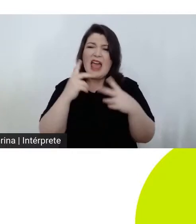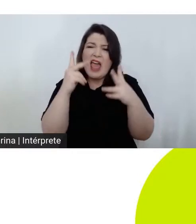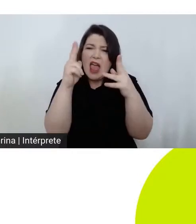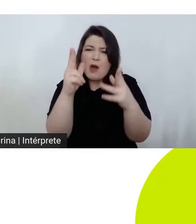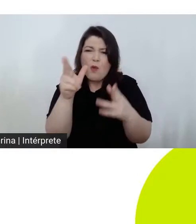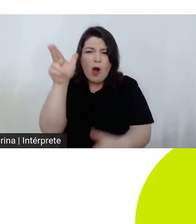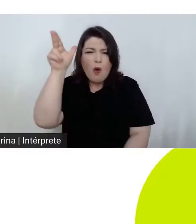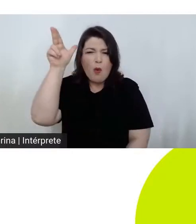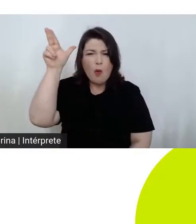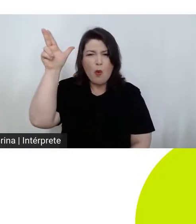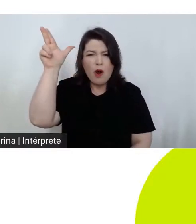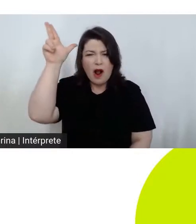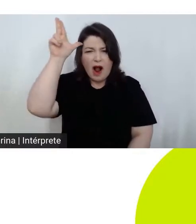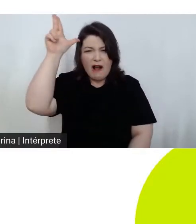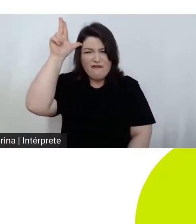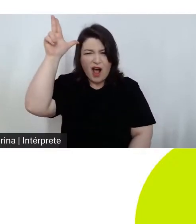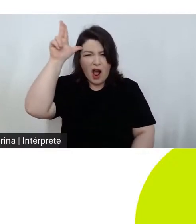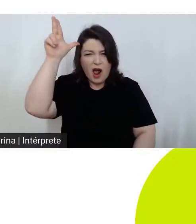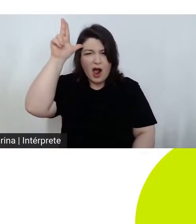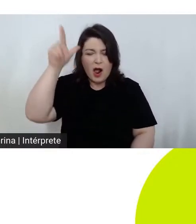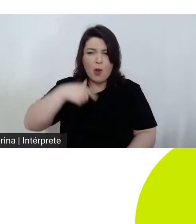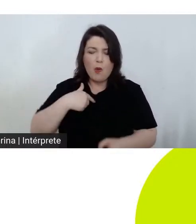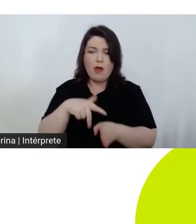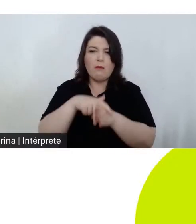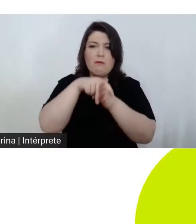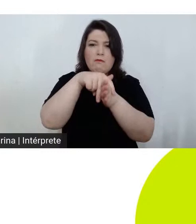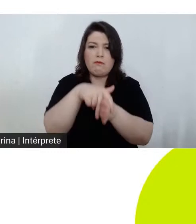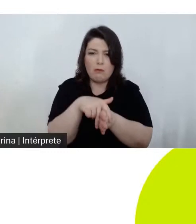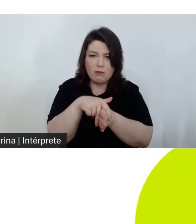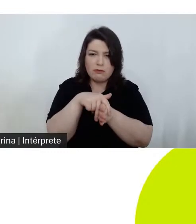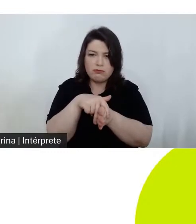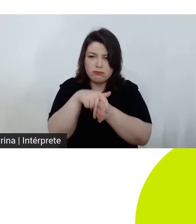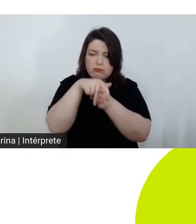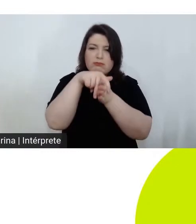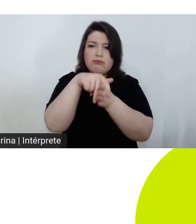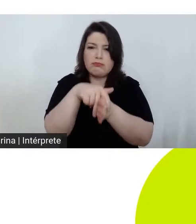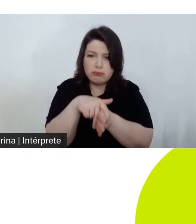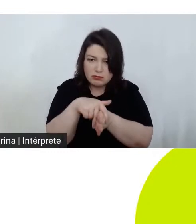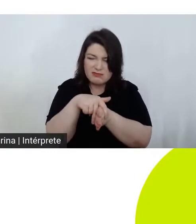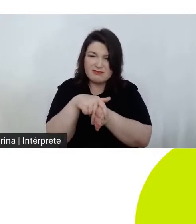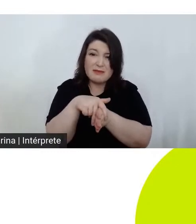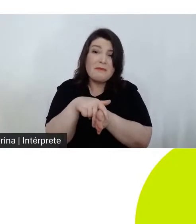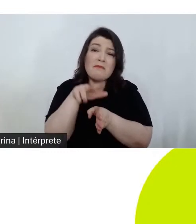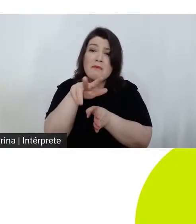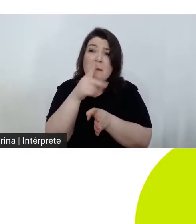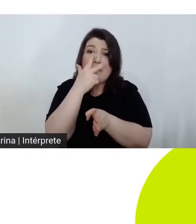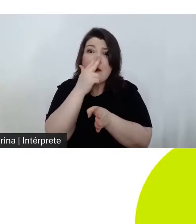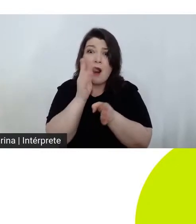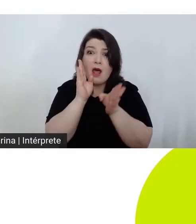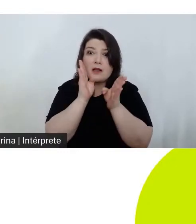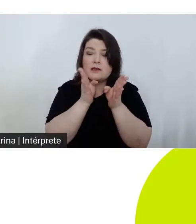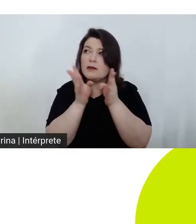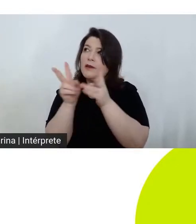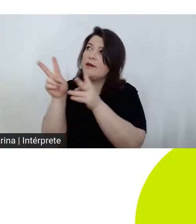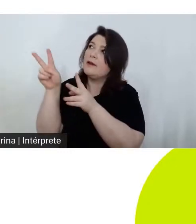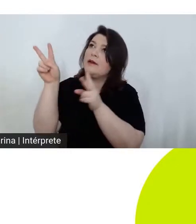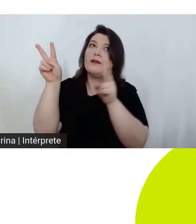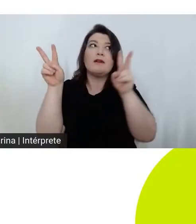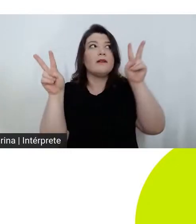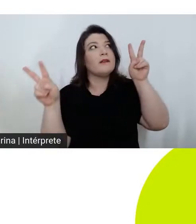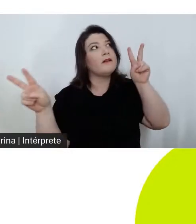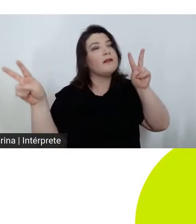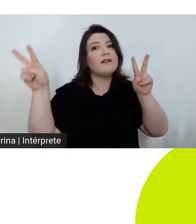desembestado que não me proporcionava vislumbrar o caminho e ter a minha imaginação,